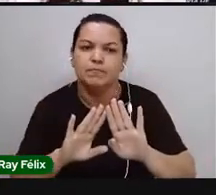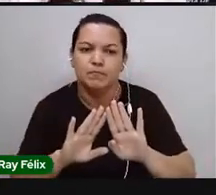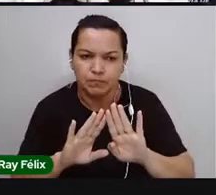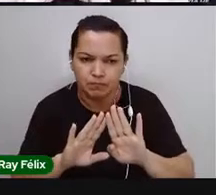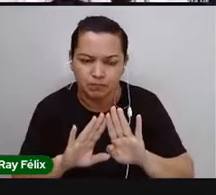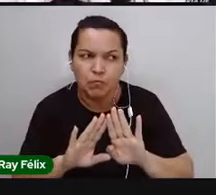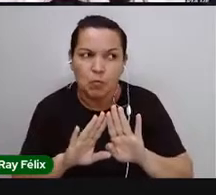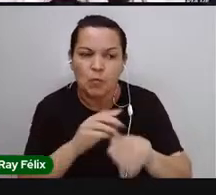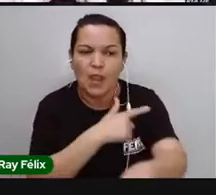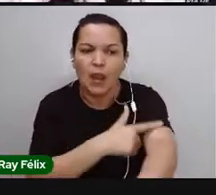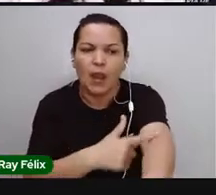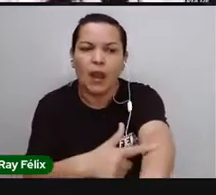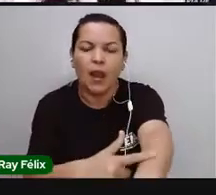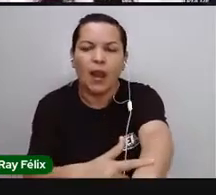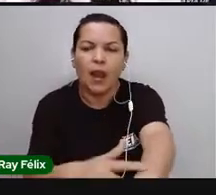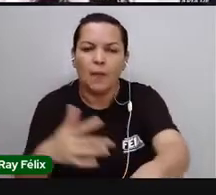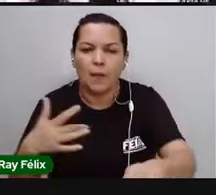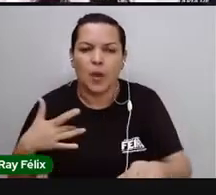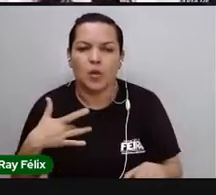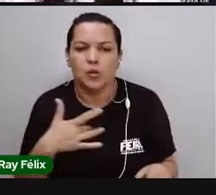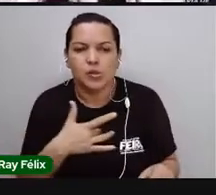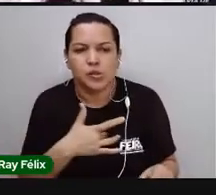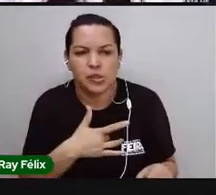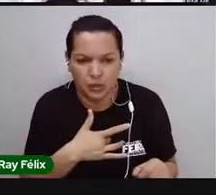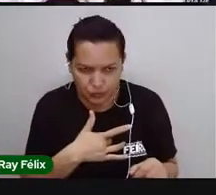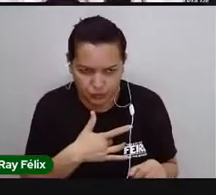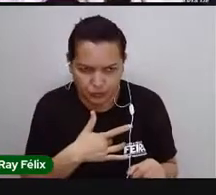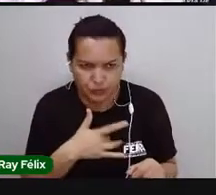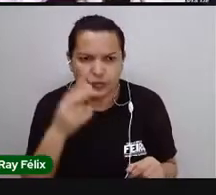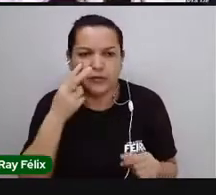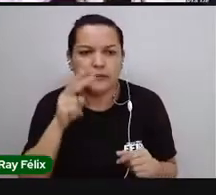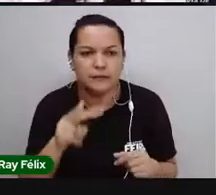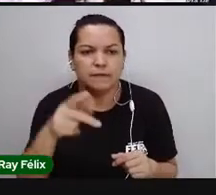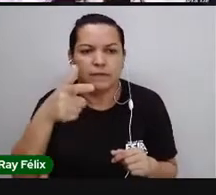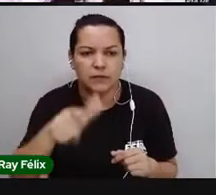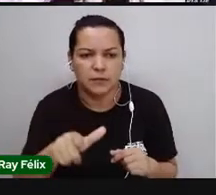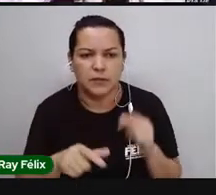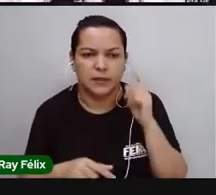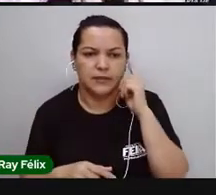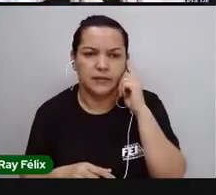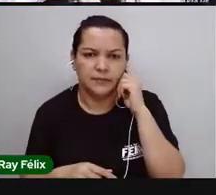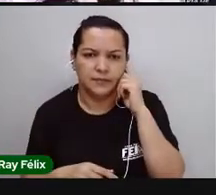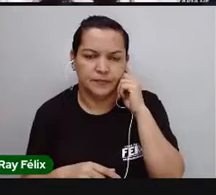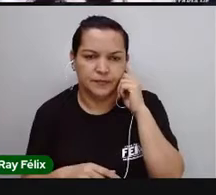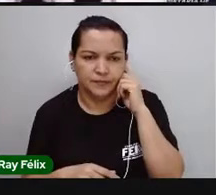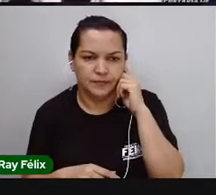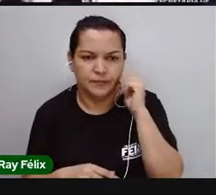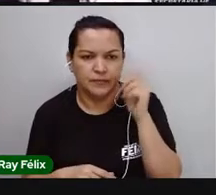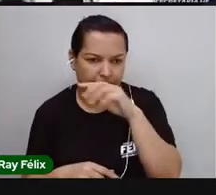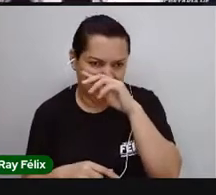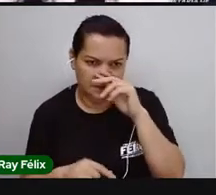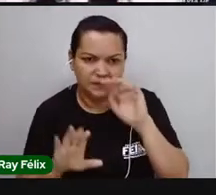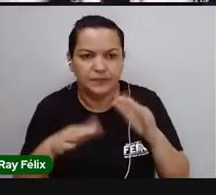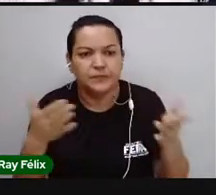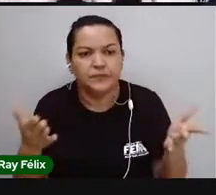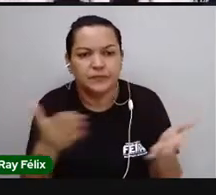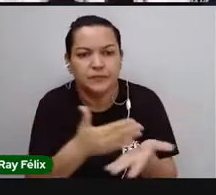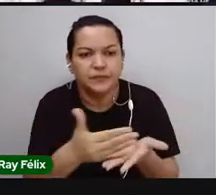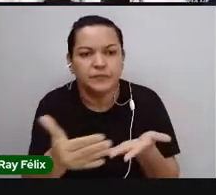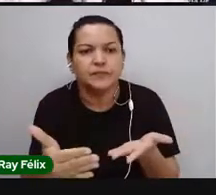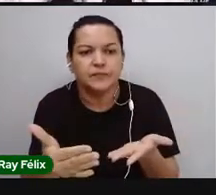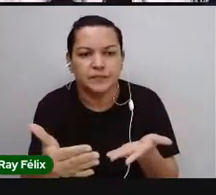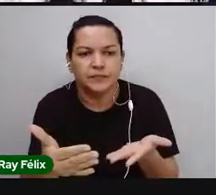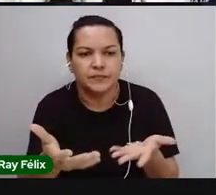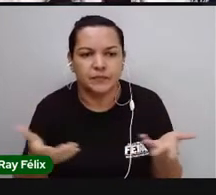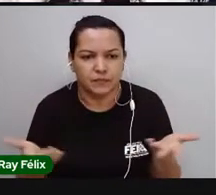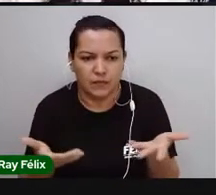hábitos de higiene com o nosso corpo, e a gente vai ver um pouco mais sobre eles também. Então, para a gente começar, eu